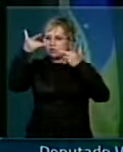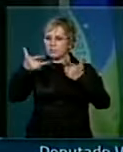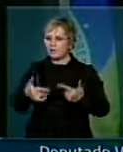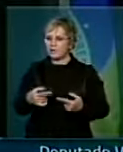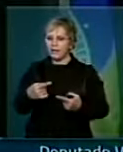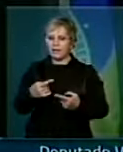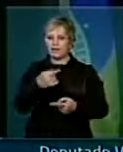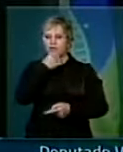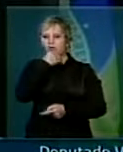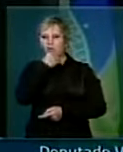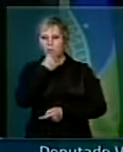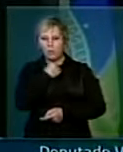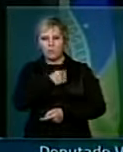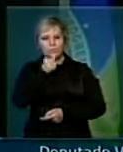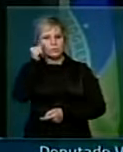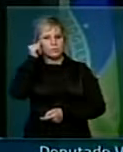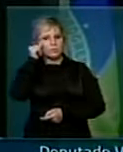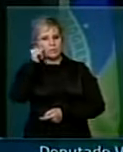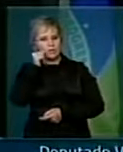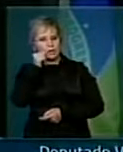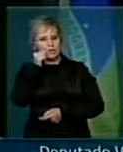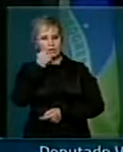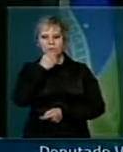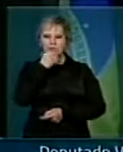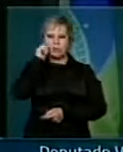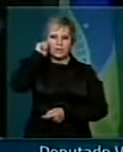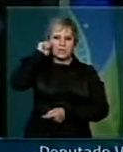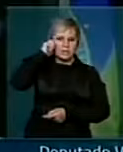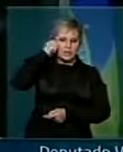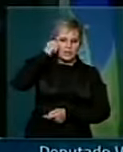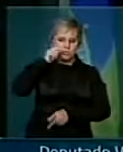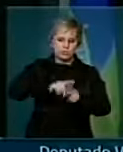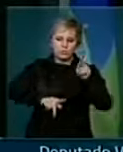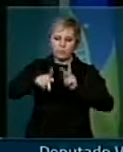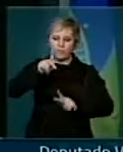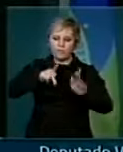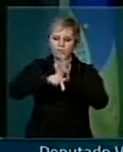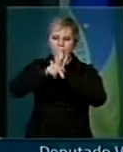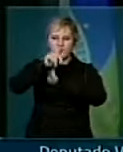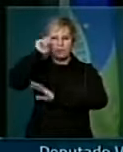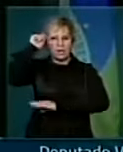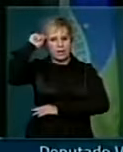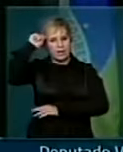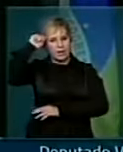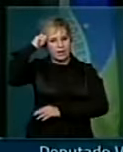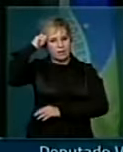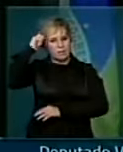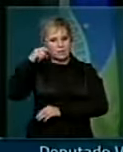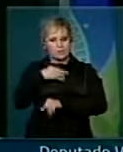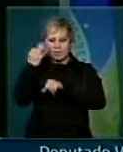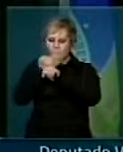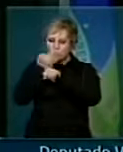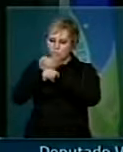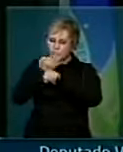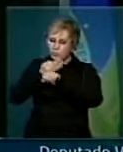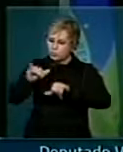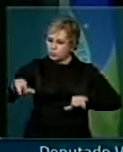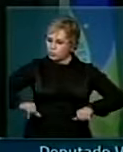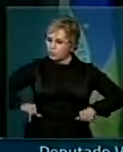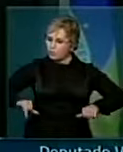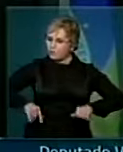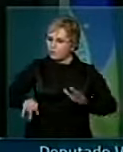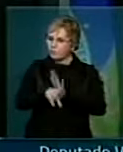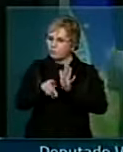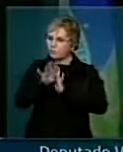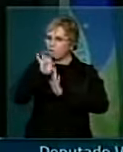homens e mulheres, negros do povo da África, que vem sofrendo os primeiros ataques dos europeus